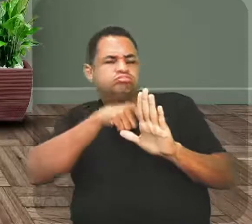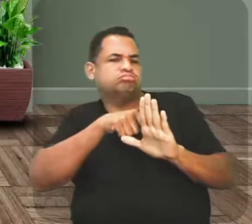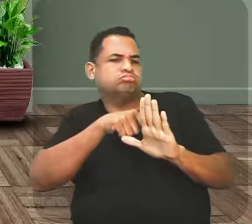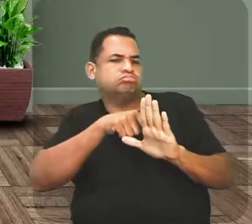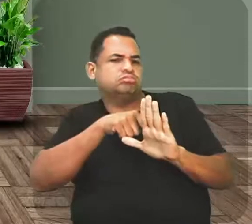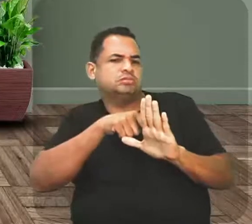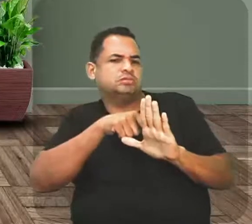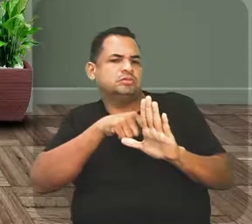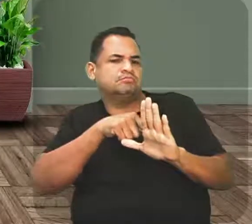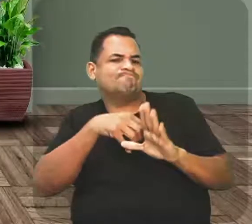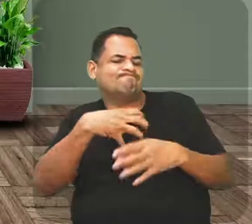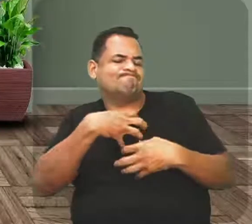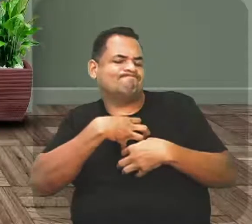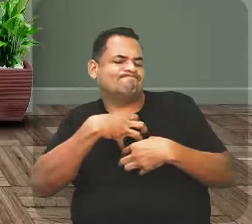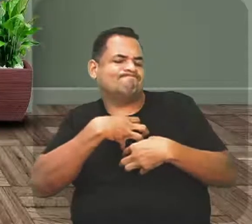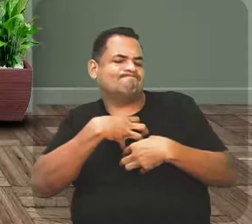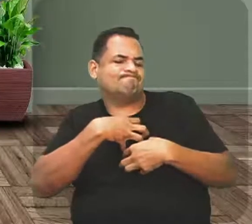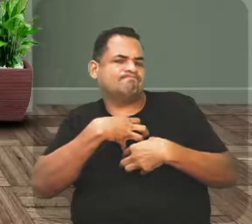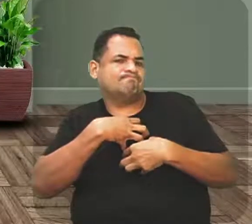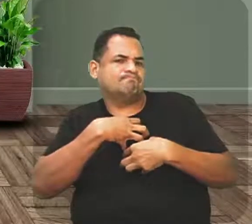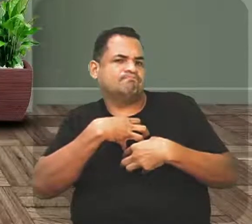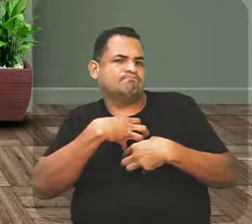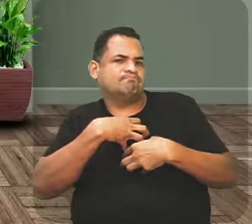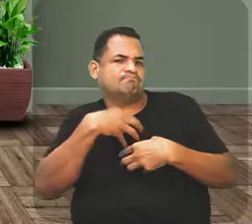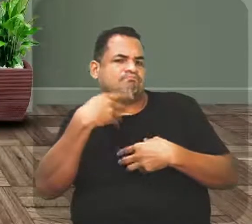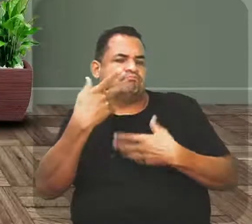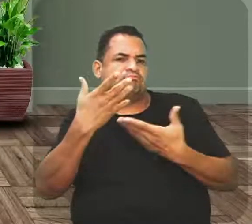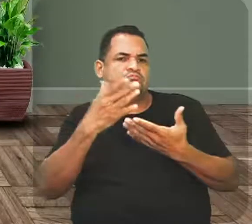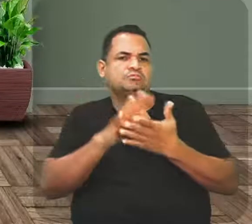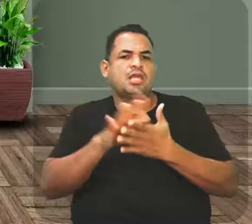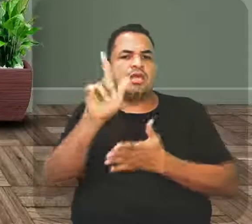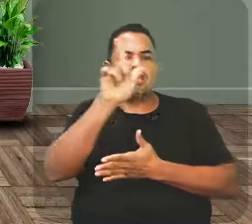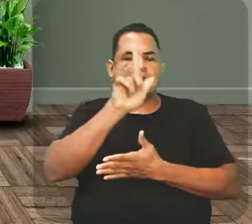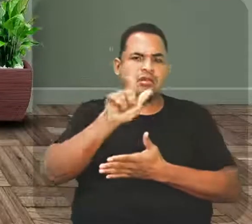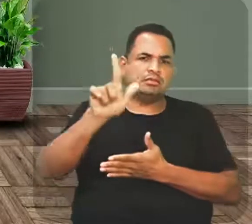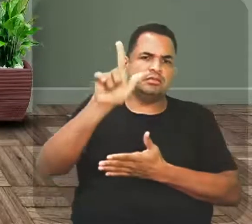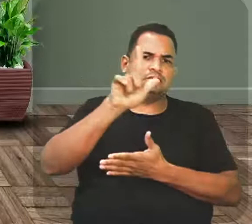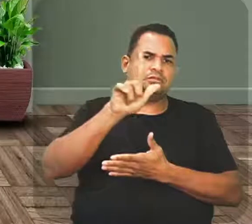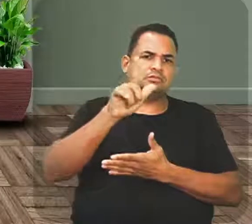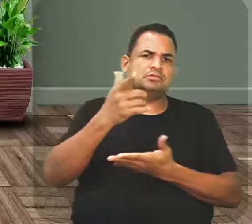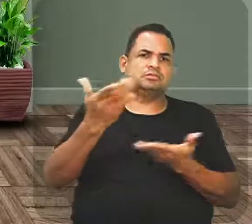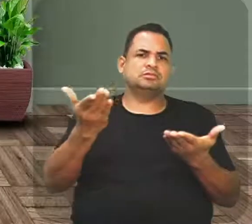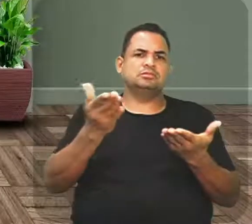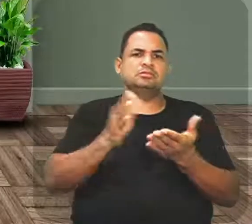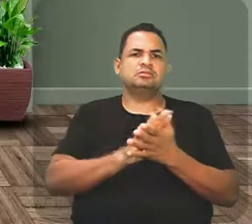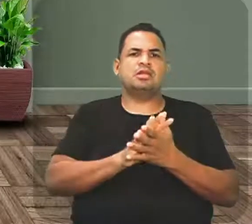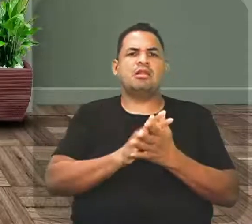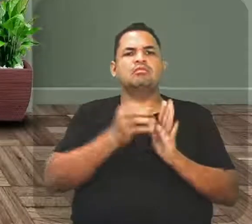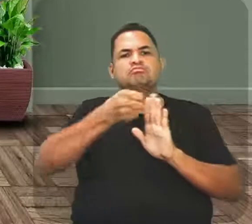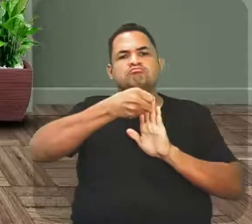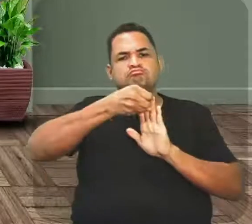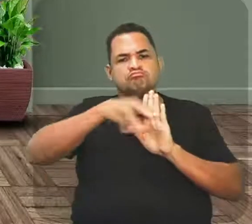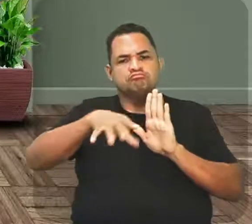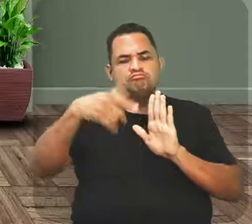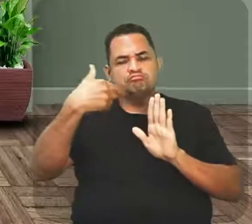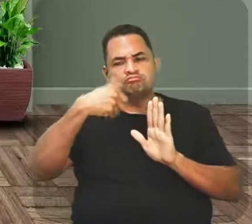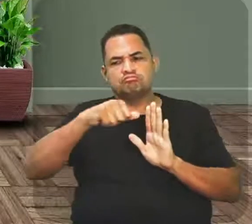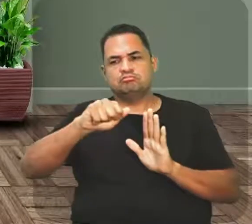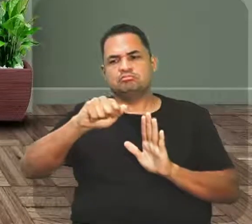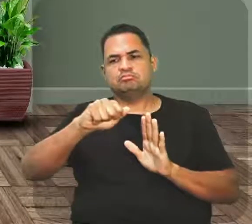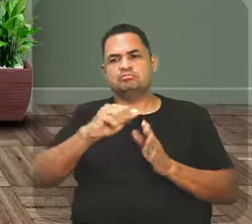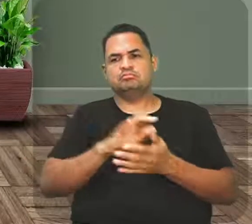com os nossos sentimentos? Pois é. Então, a literatura caminha aí com as figuras de linguagem. Ok?